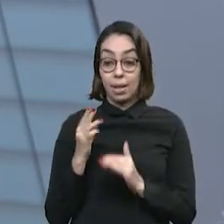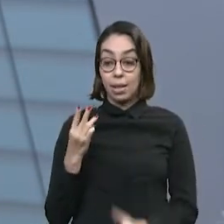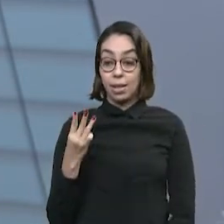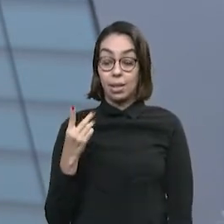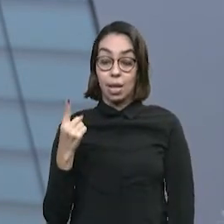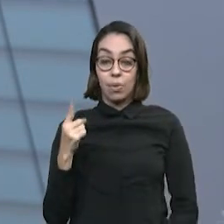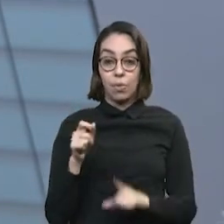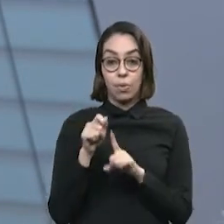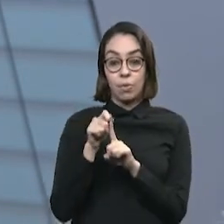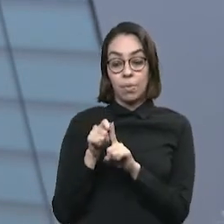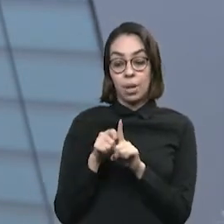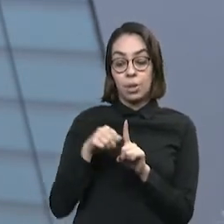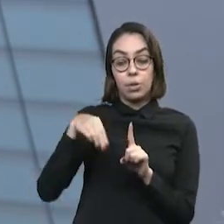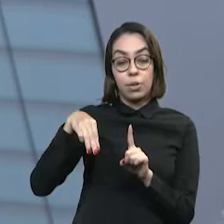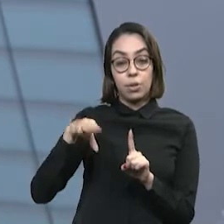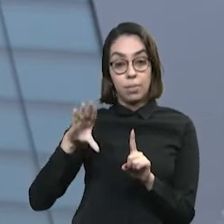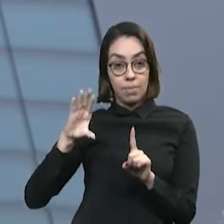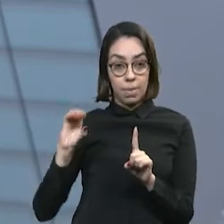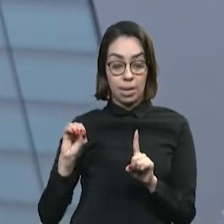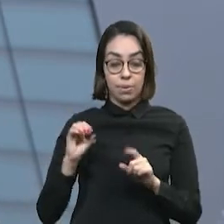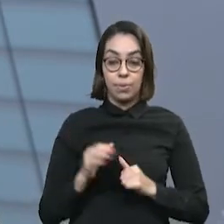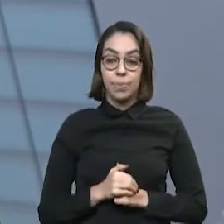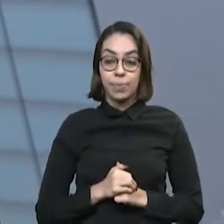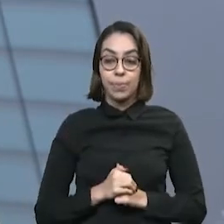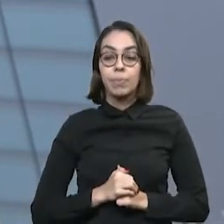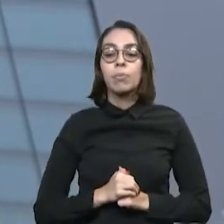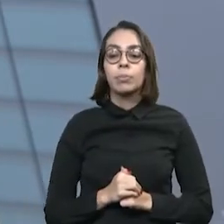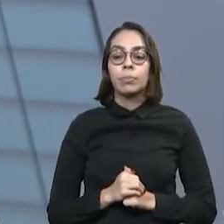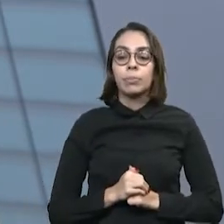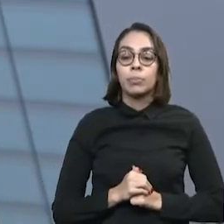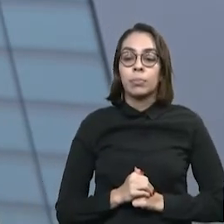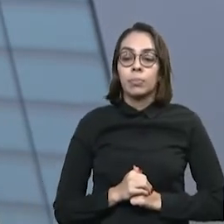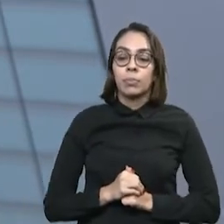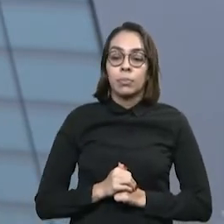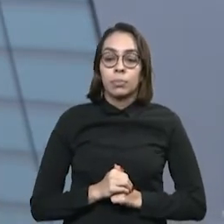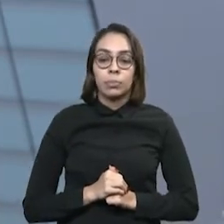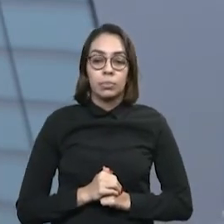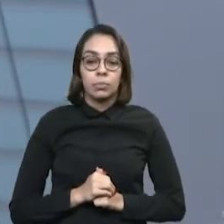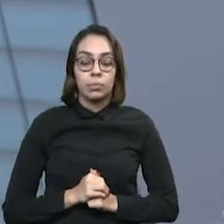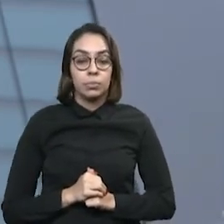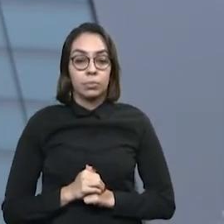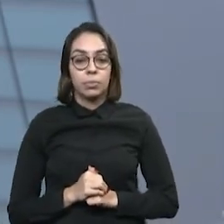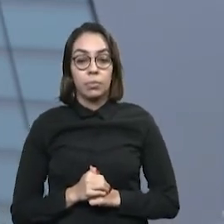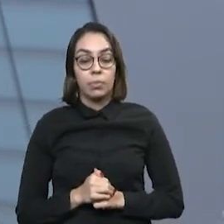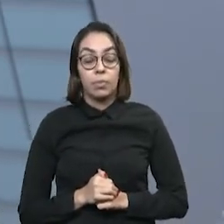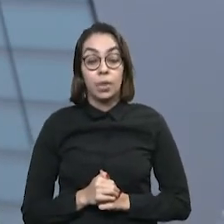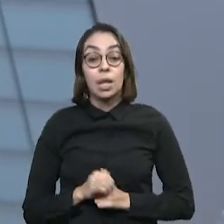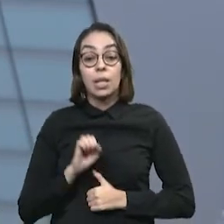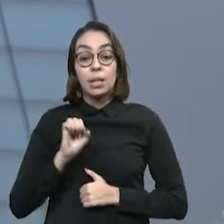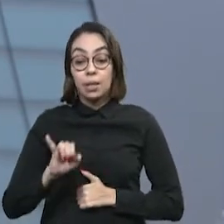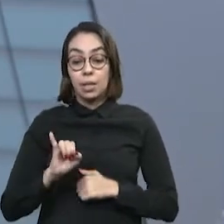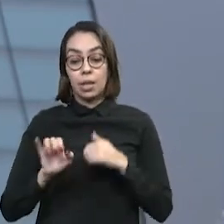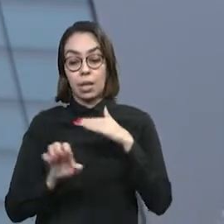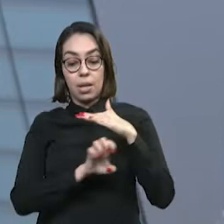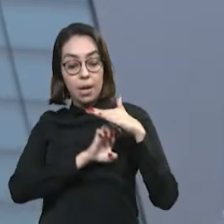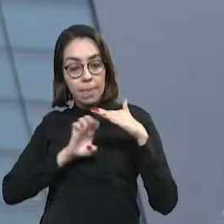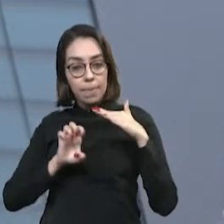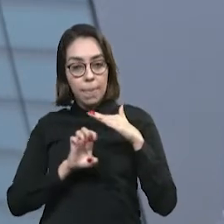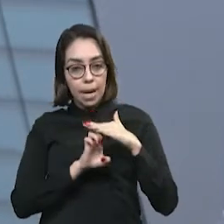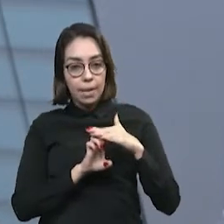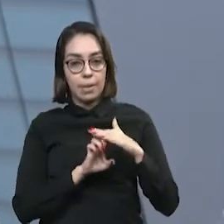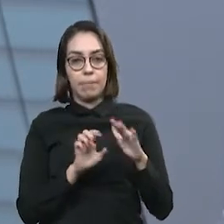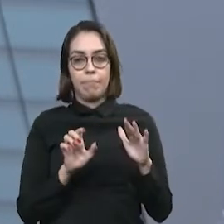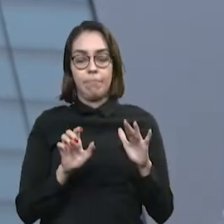de março, agora, deste mês. A situação econômica da empresa e os impactos da pandemia